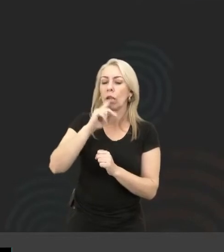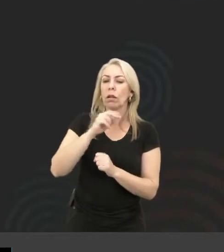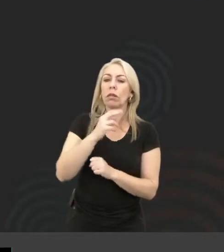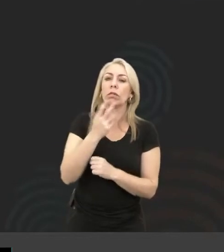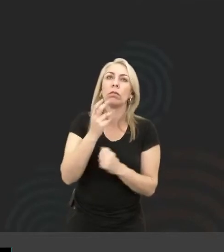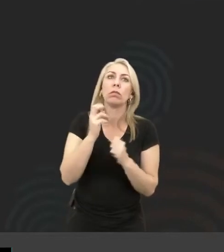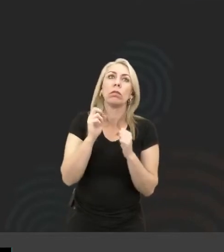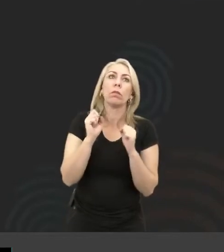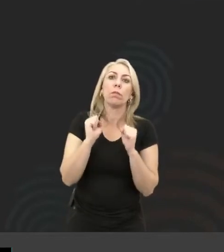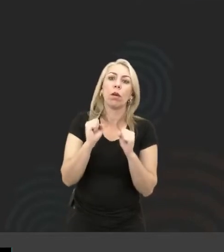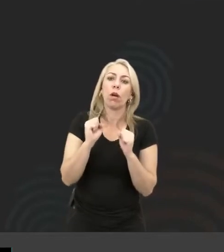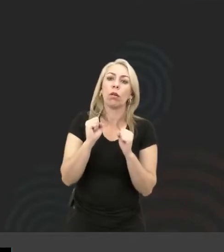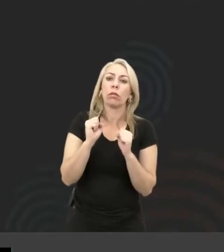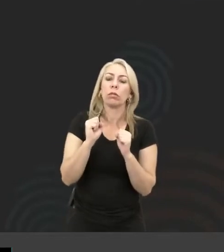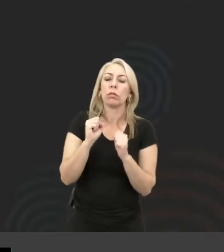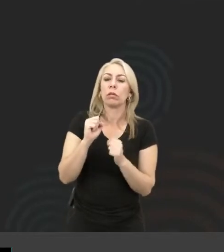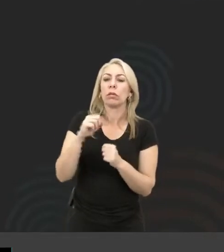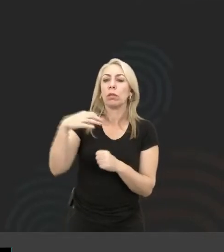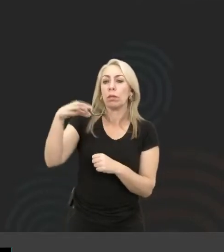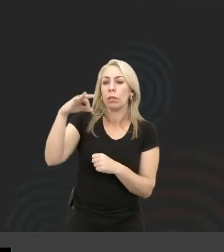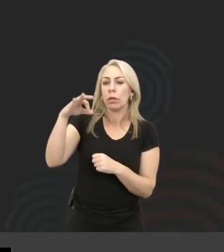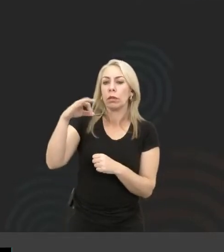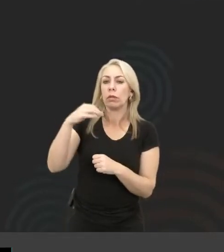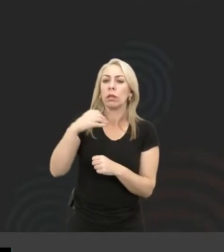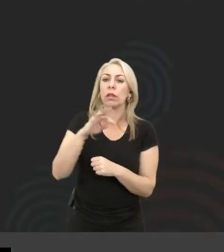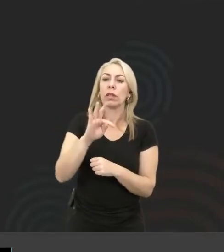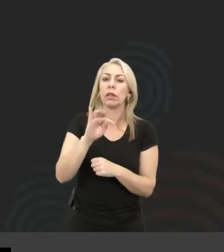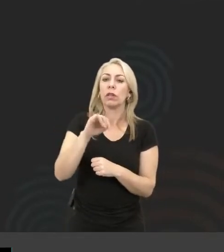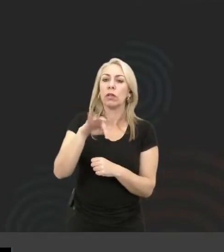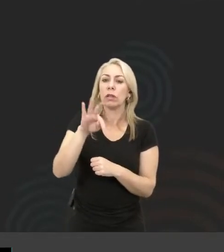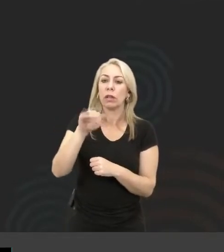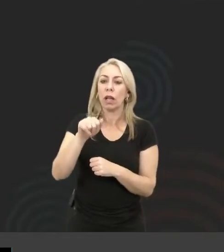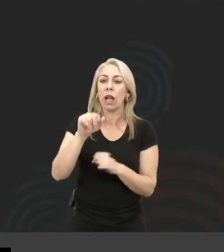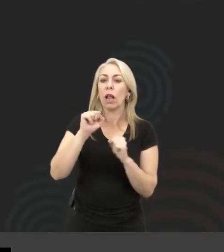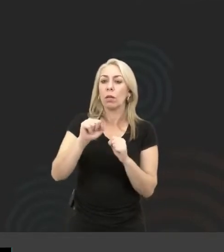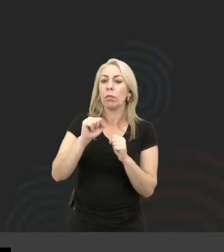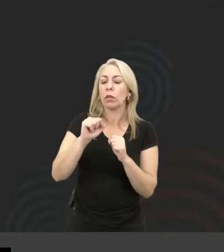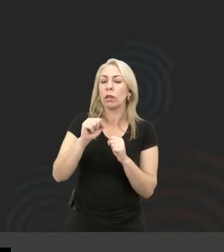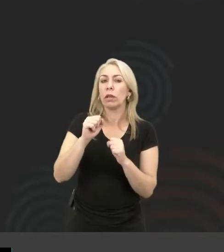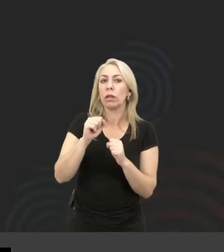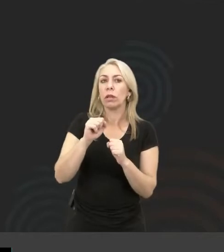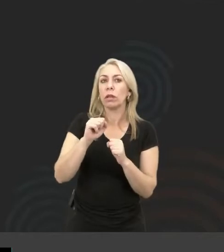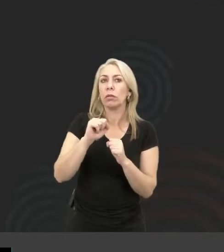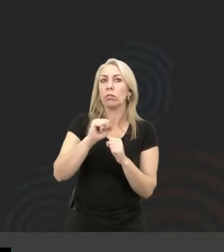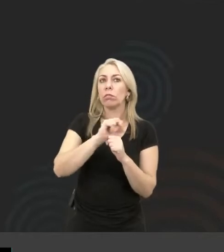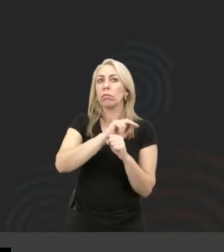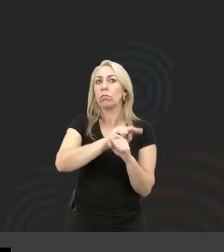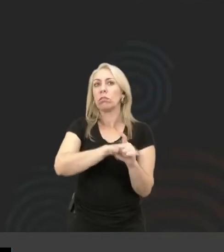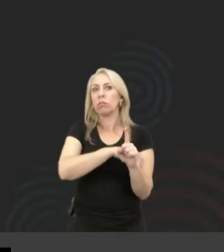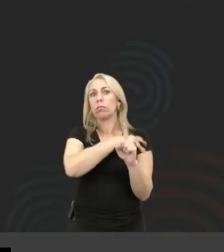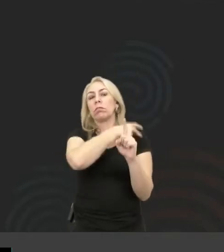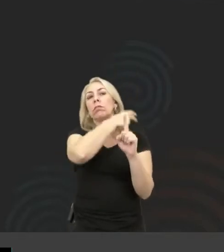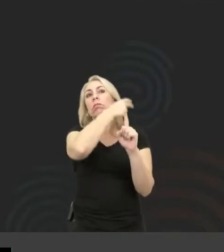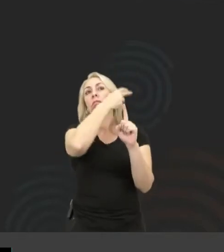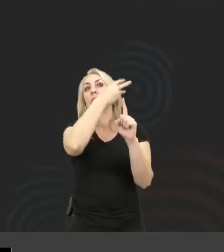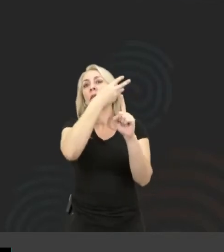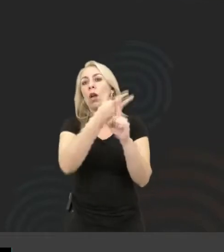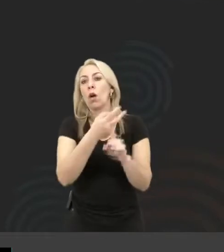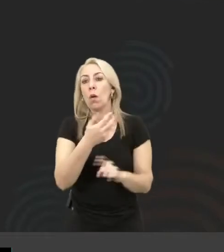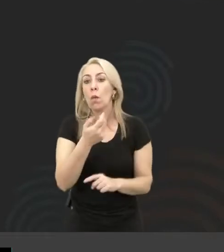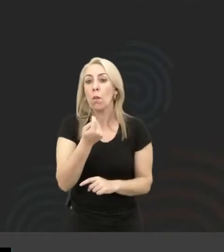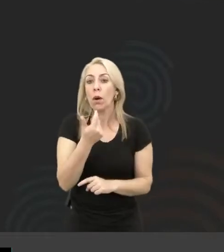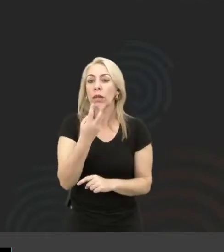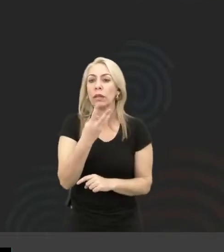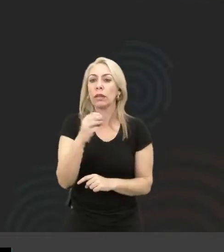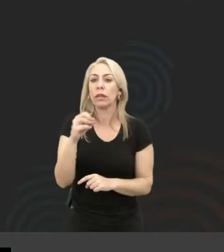trezentos, em tinta, cinquenta páginas em tinta, perdão, essas páginas poderiam se transformar em quase trezentas páginas em